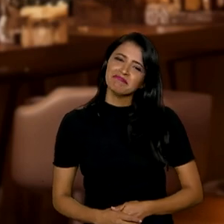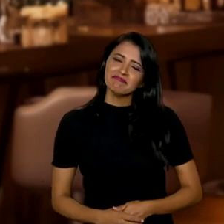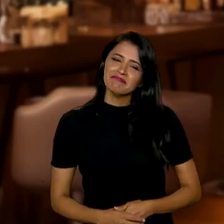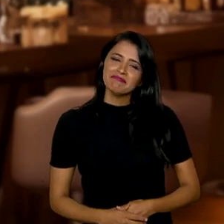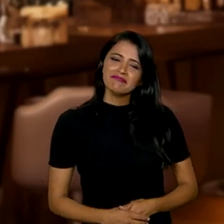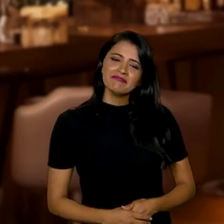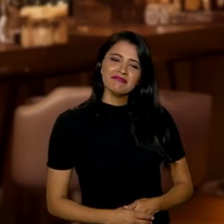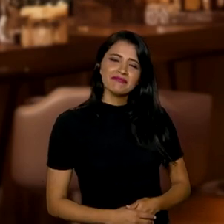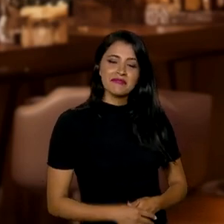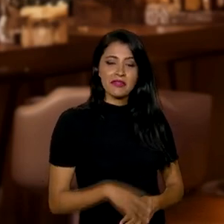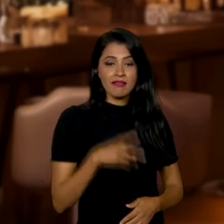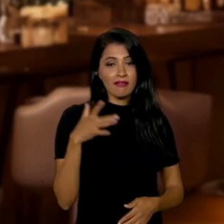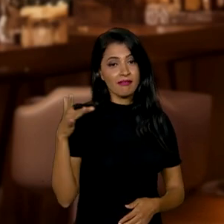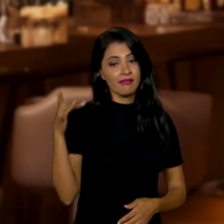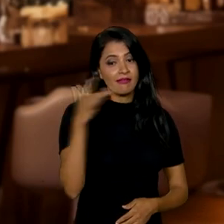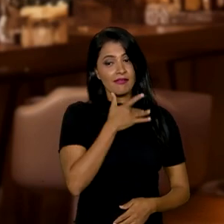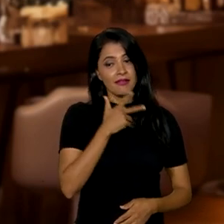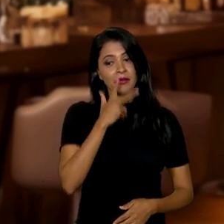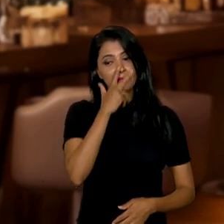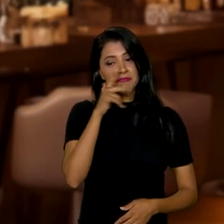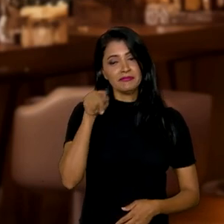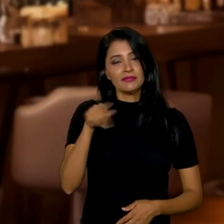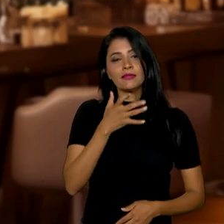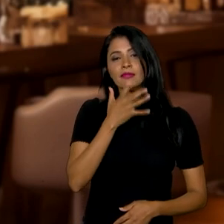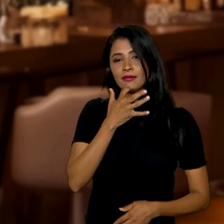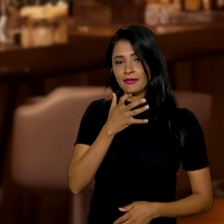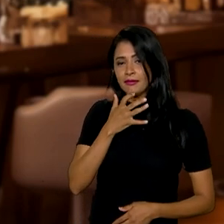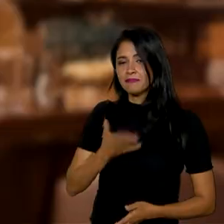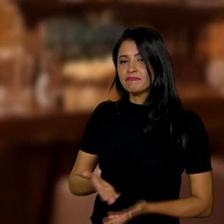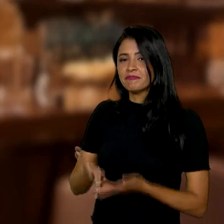Isso aqui tá com a cara boa, gente!